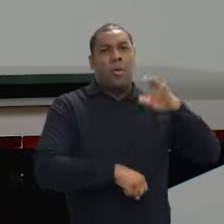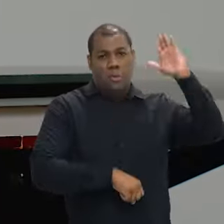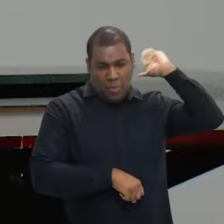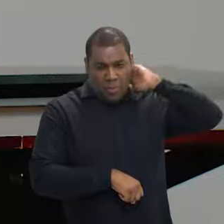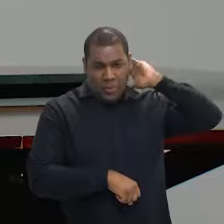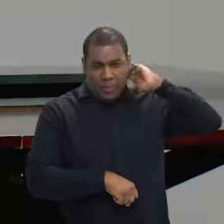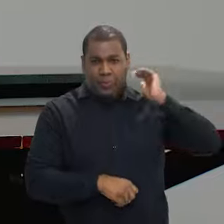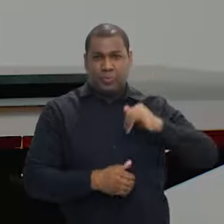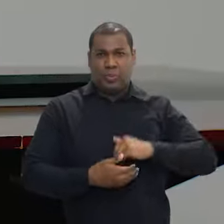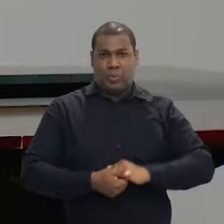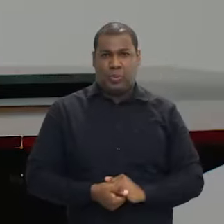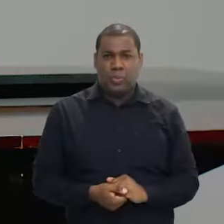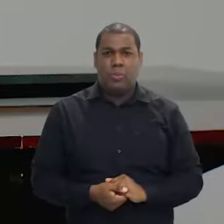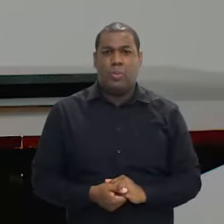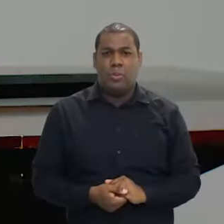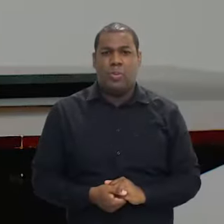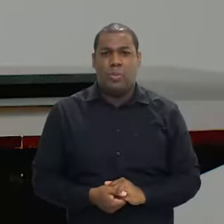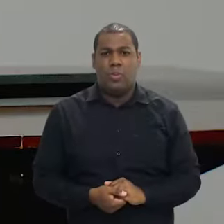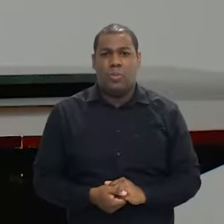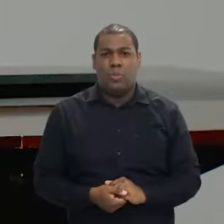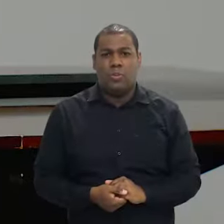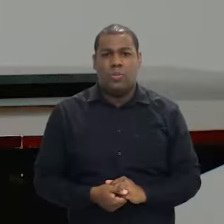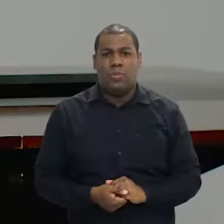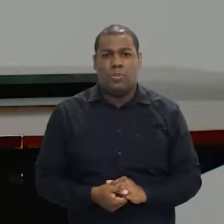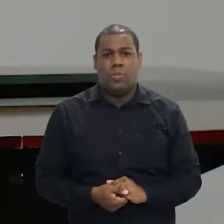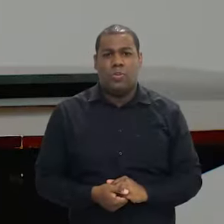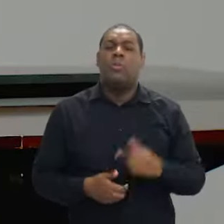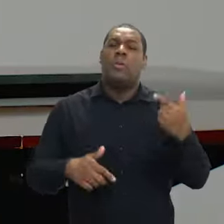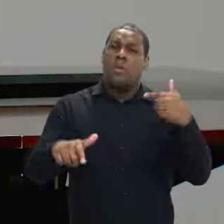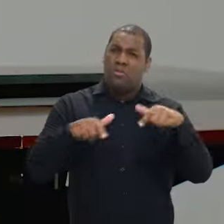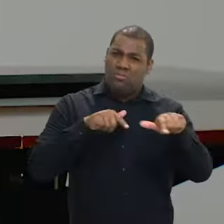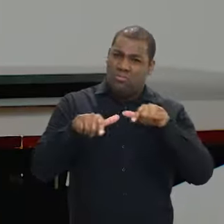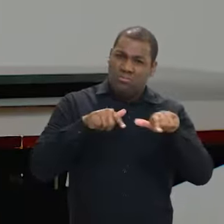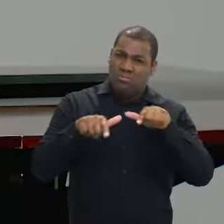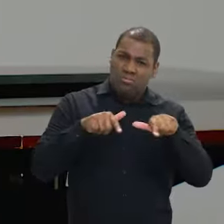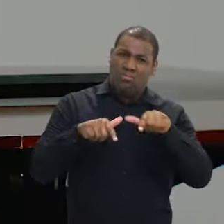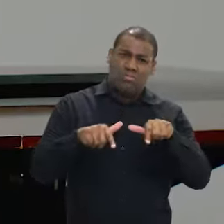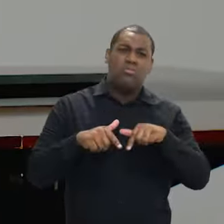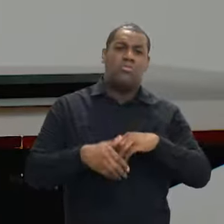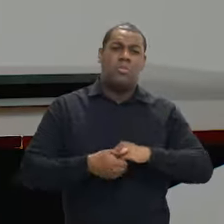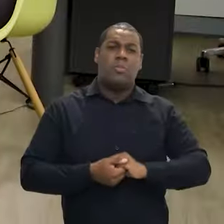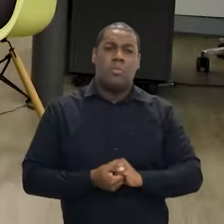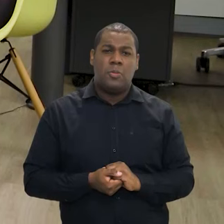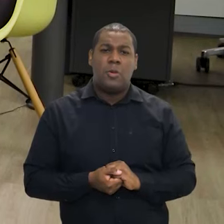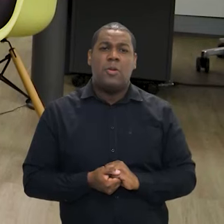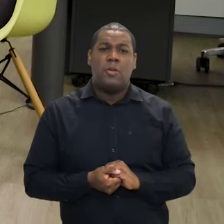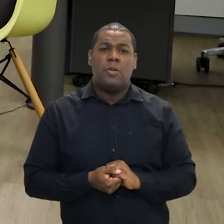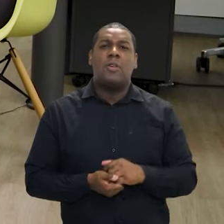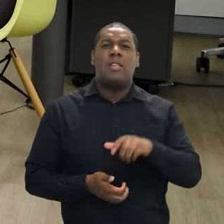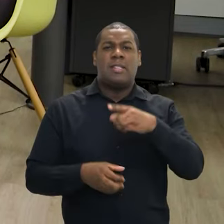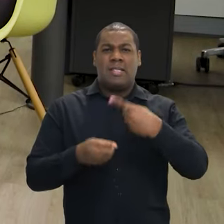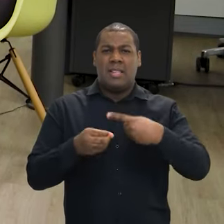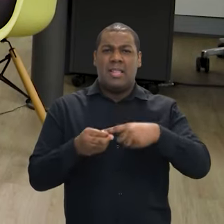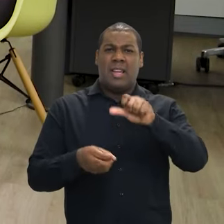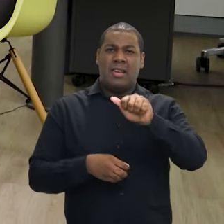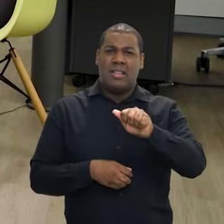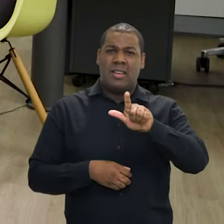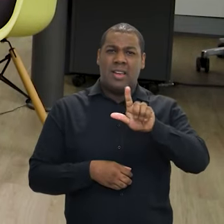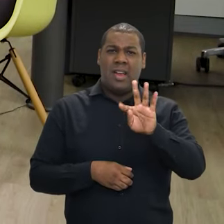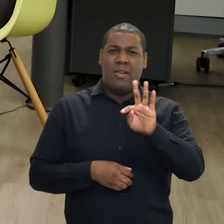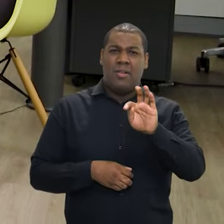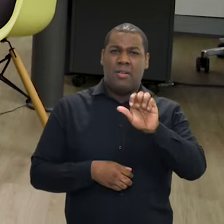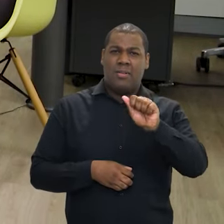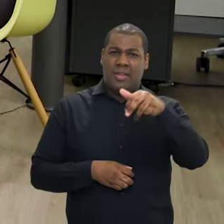atuei de forma, com missões específicas, em Altamira,